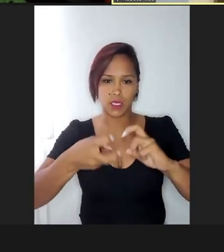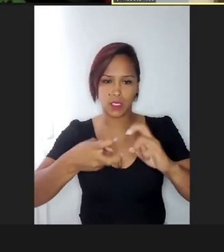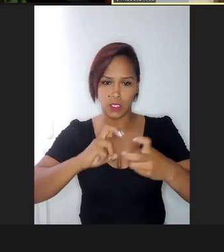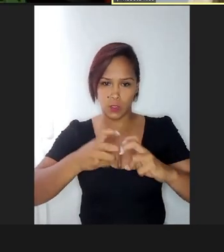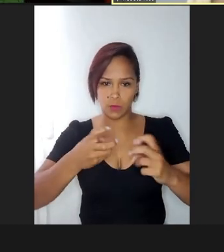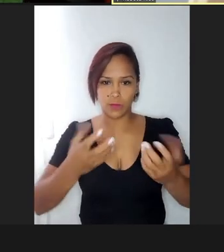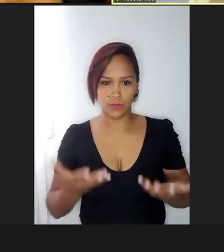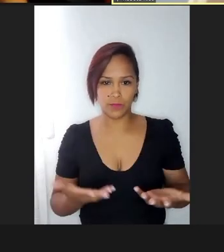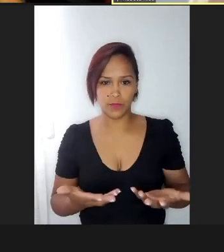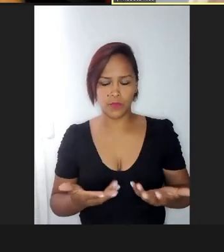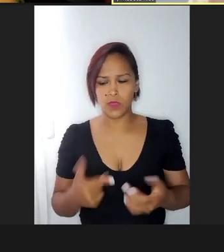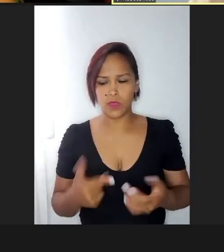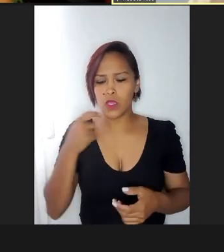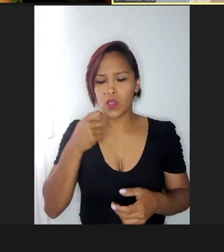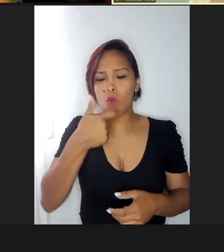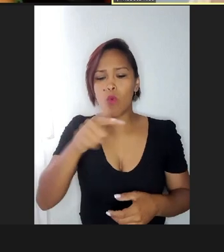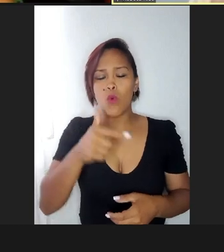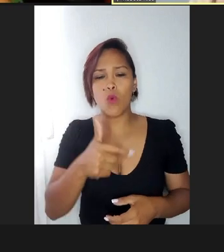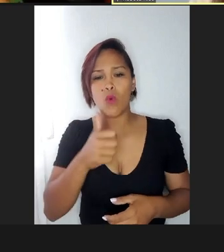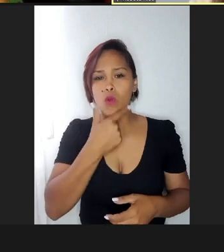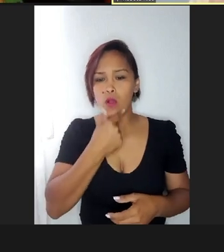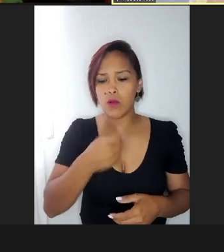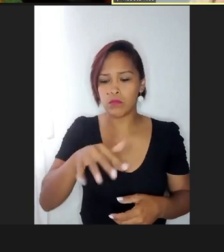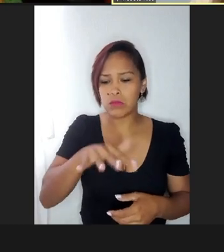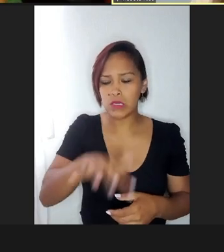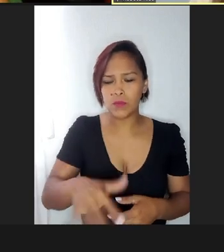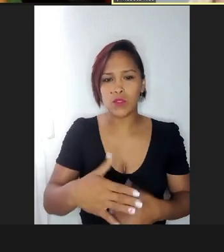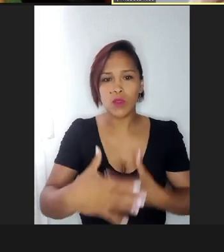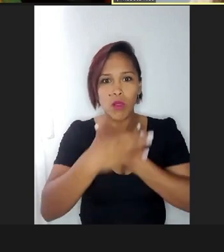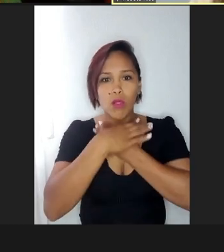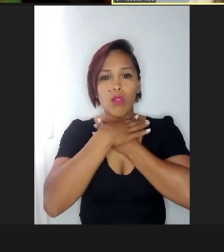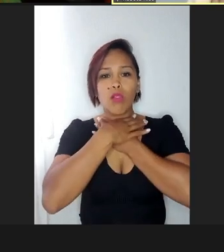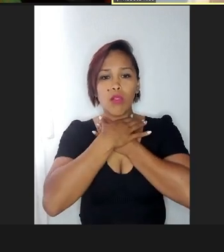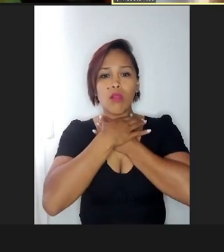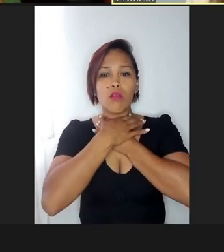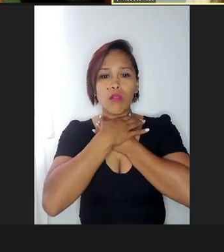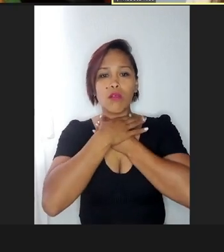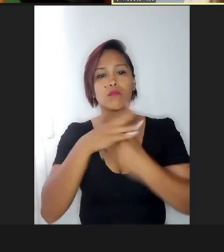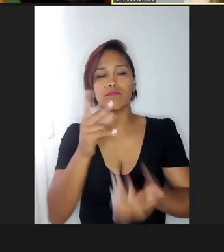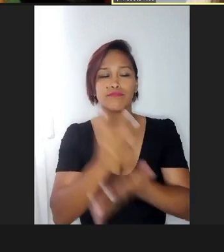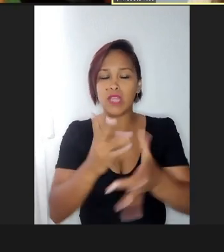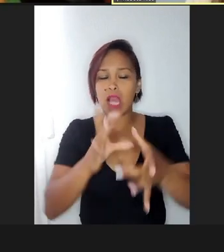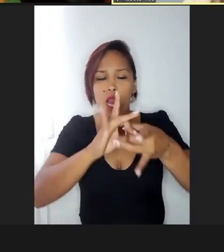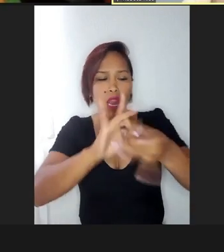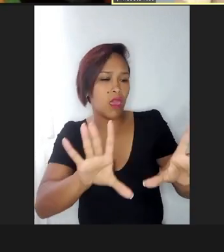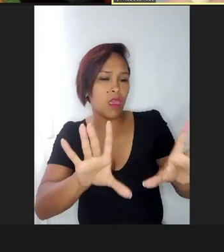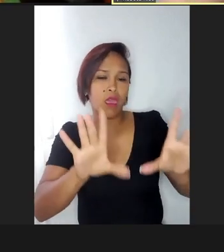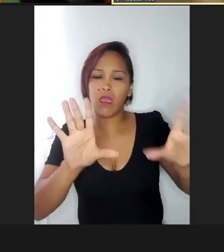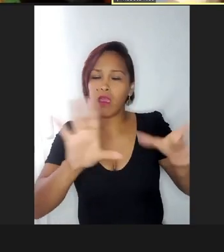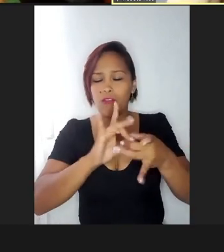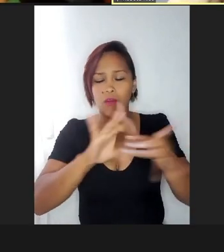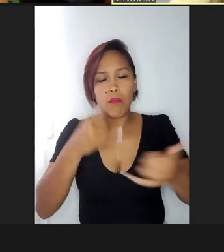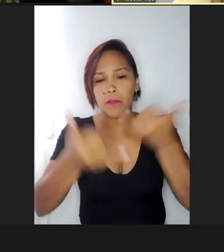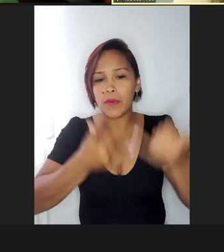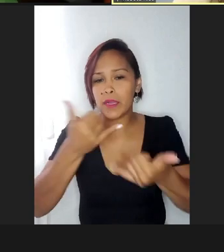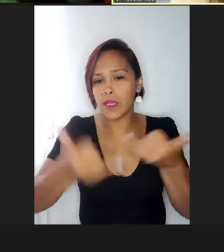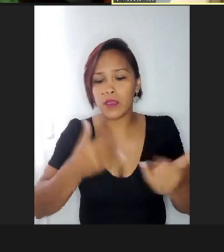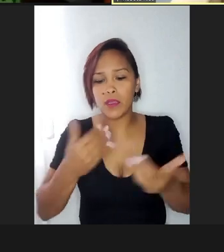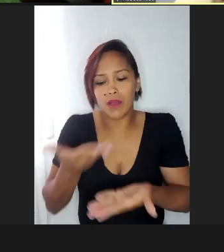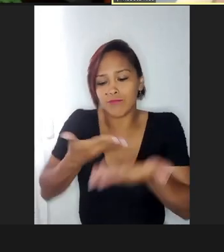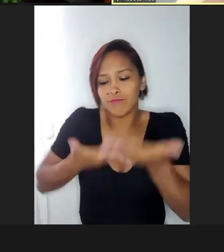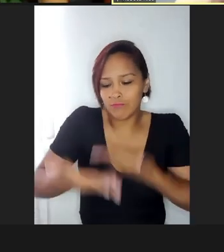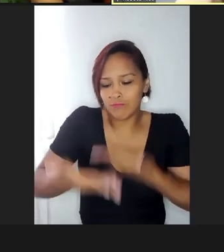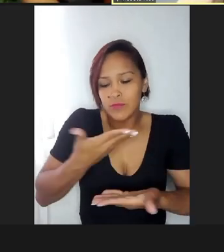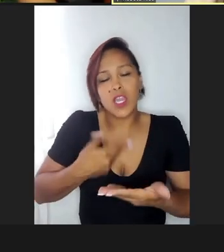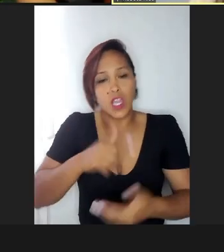um garotinho começou a enforcar ele, né, e eu sempre deixei o João muito solto, muito assim, pra ele se virar,